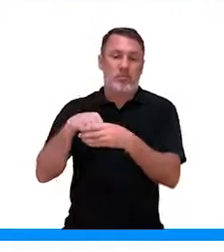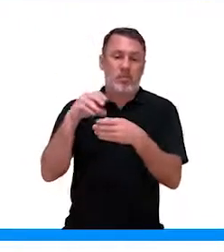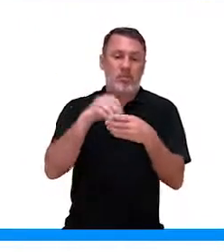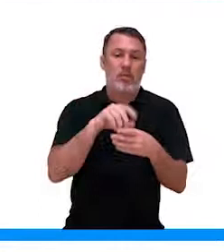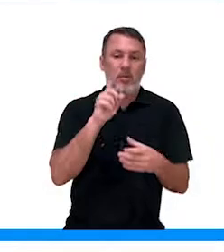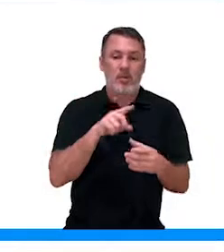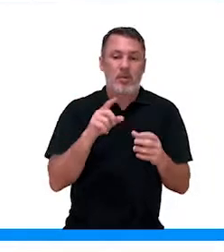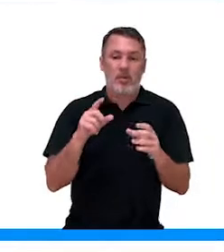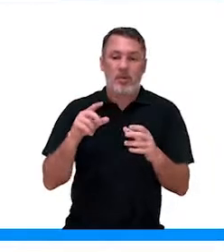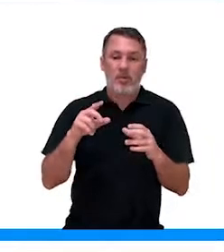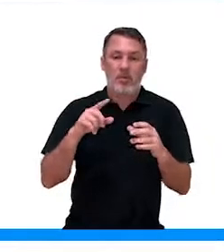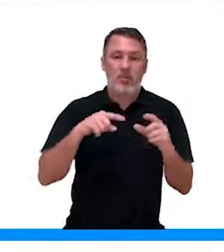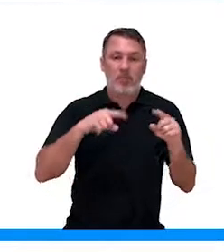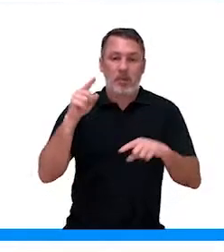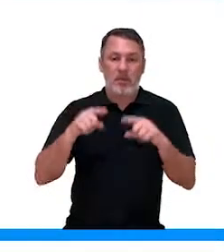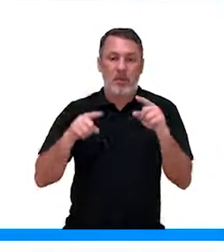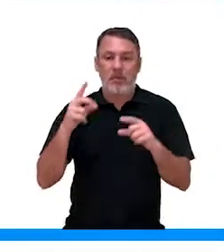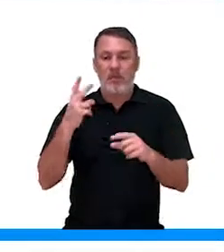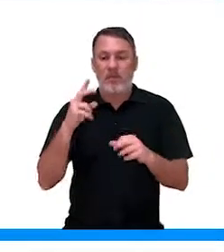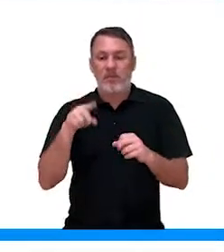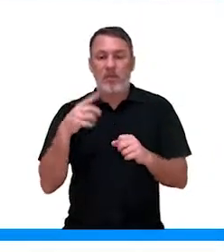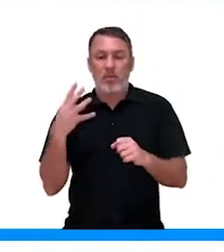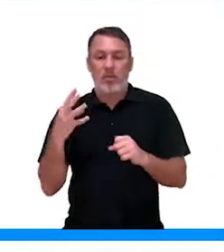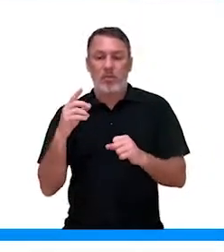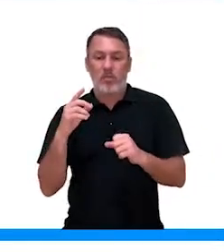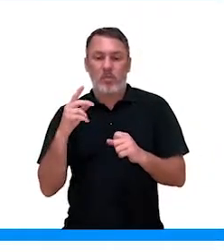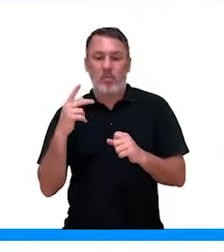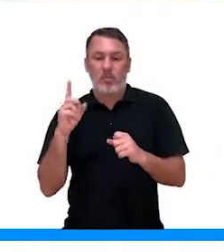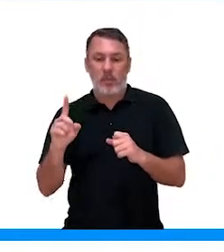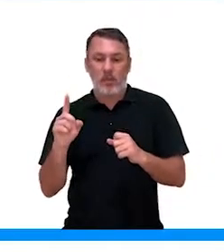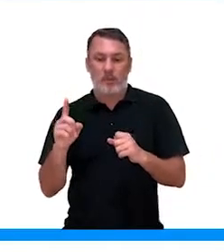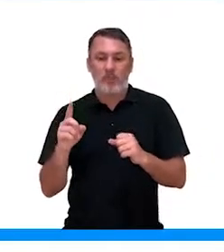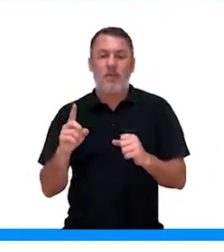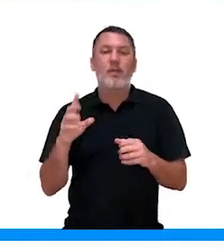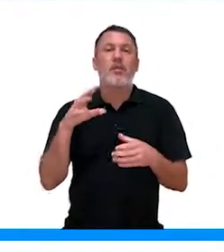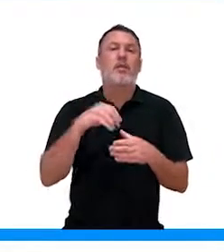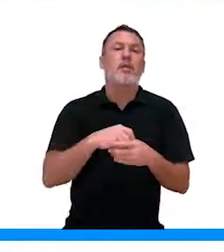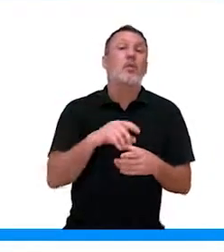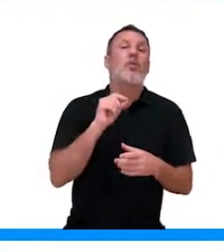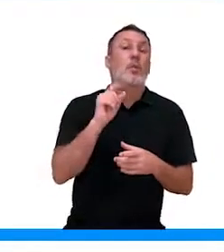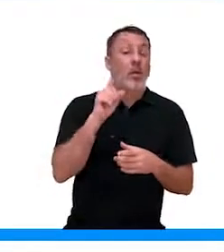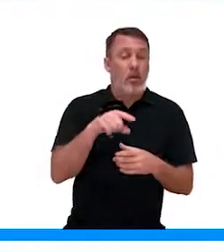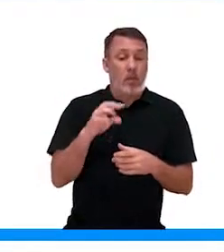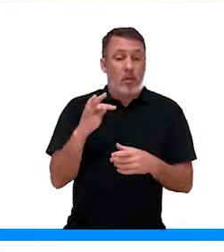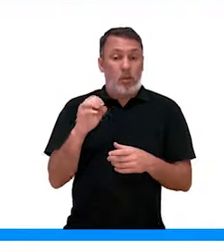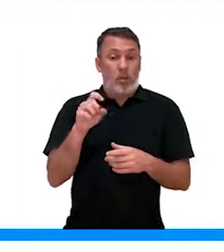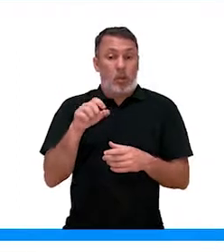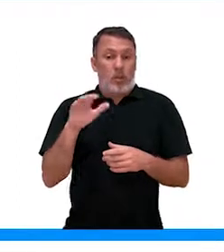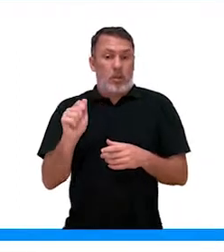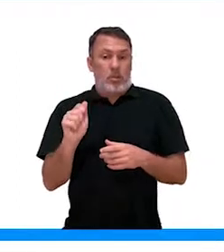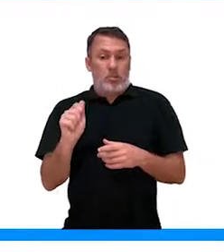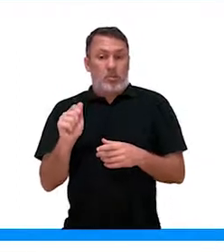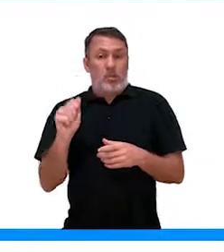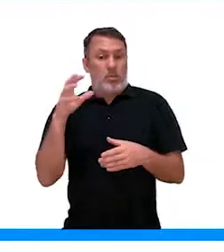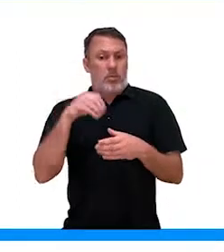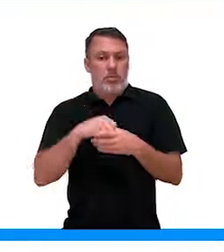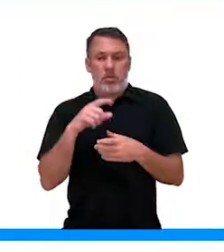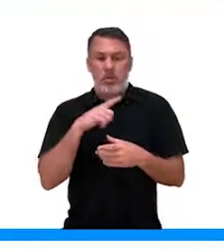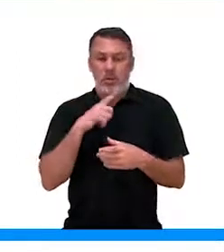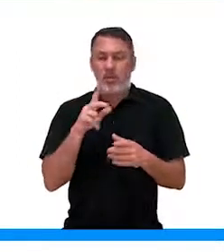produzidas, né? Artificialmente, que é esse 2,4D. Essa substância, ela é tóxica para as